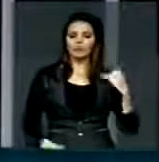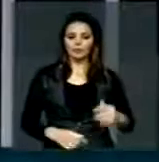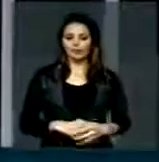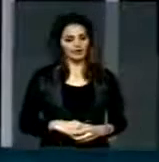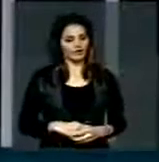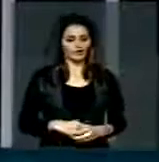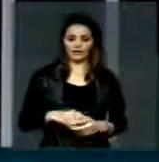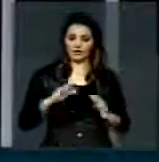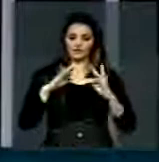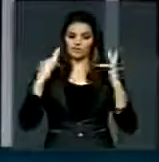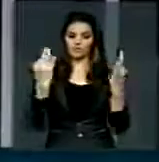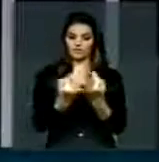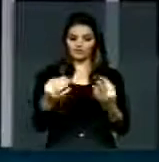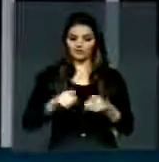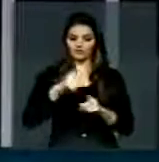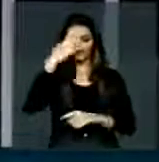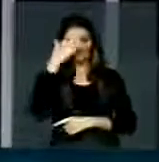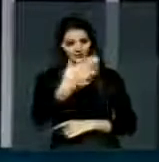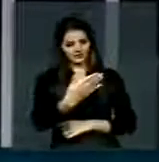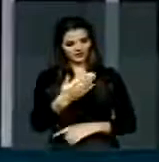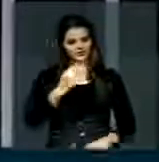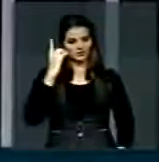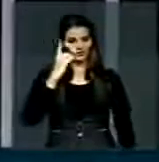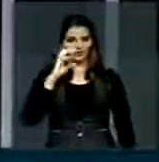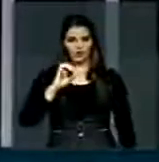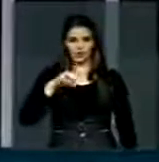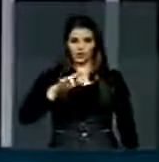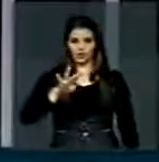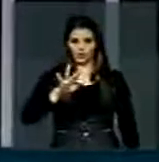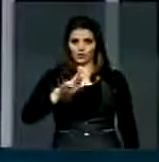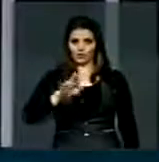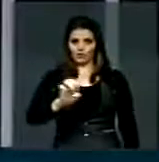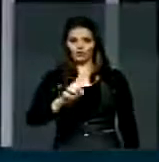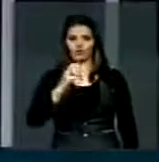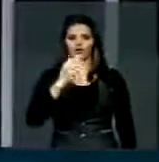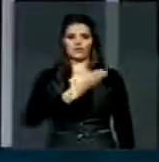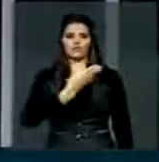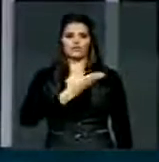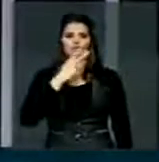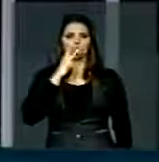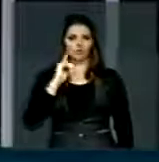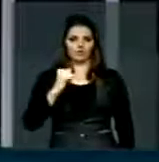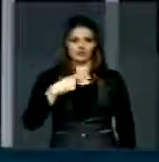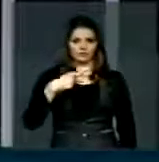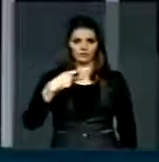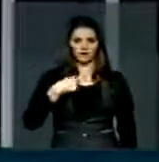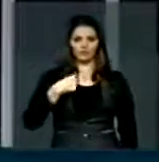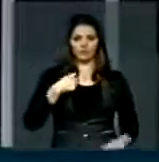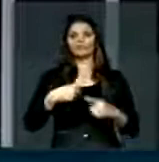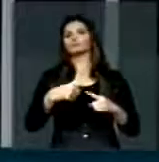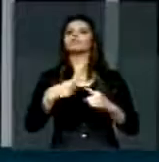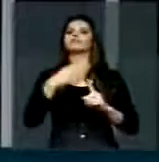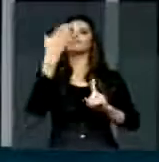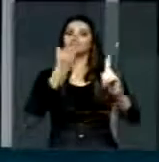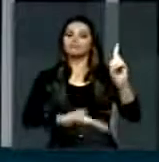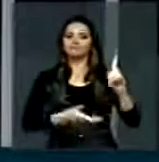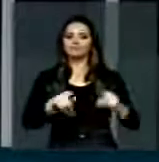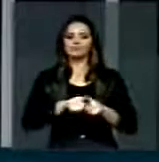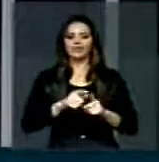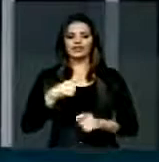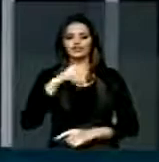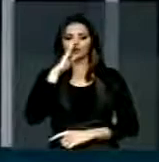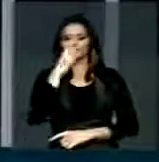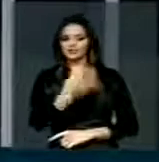nossa família. Também quero agradecer ao incentivo, deputado Onofre Santagostini, amigo de meu pai, gentil Oves da Rocha, pessoa que referência com muita